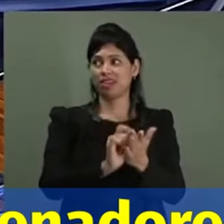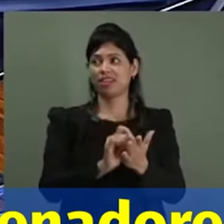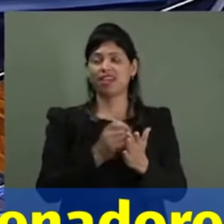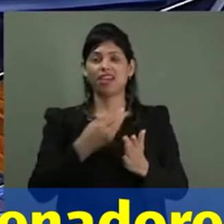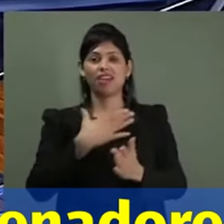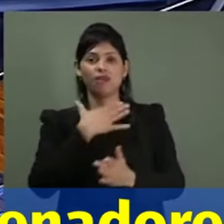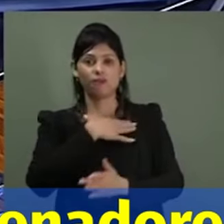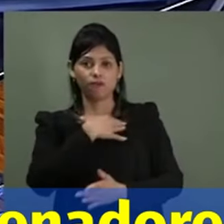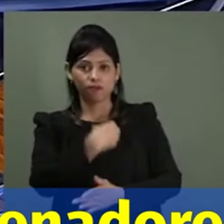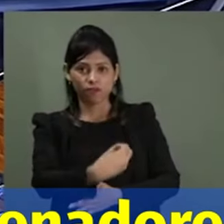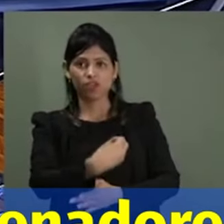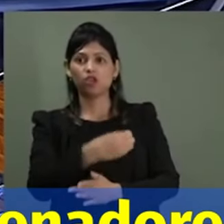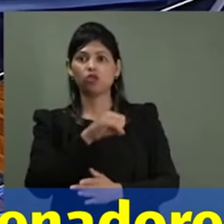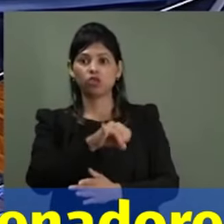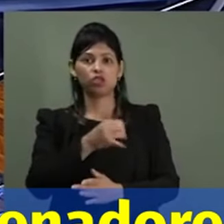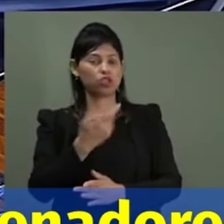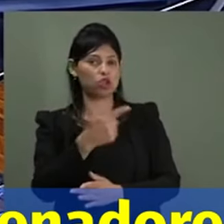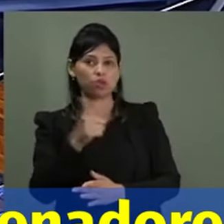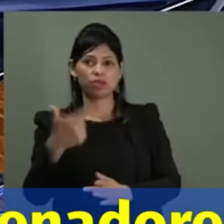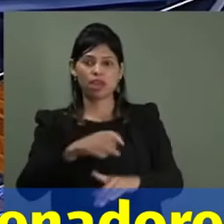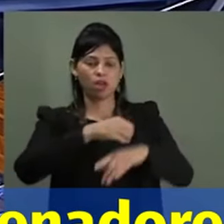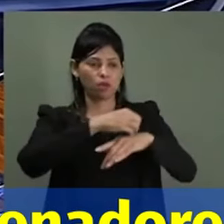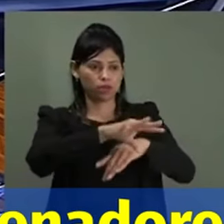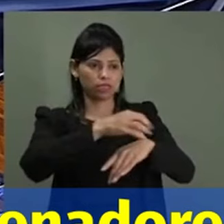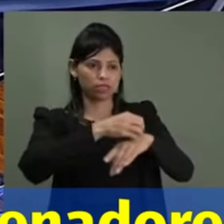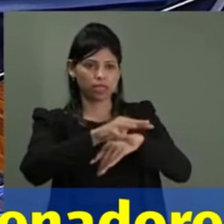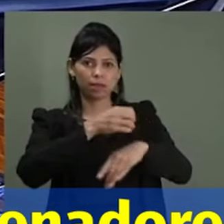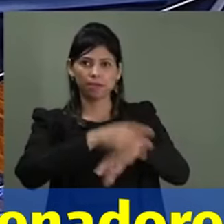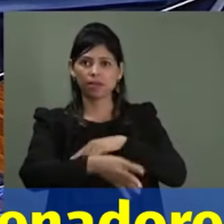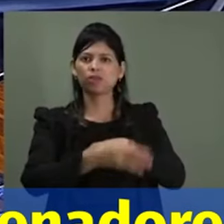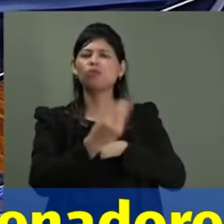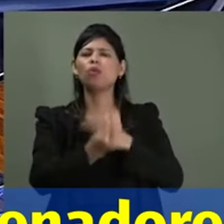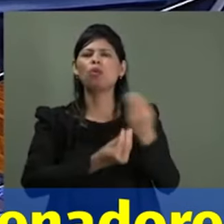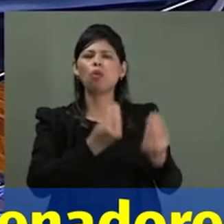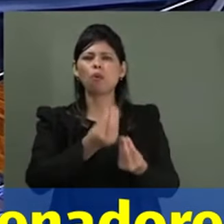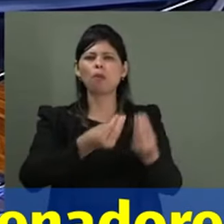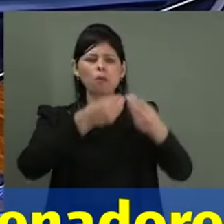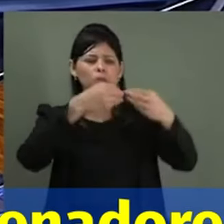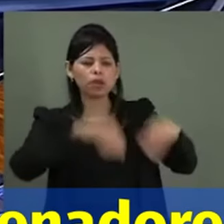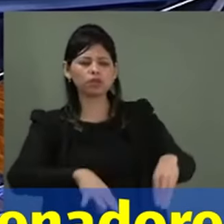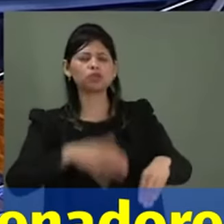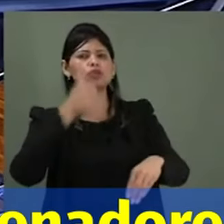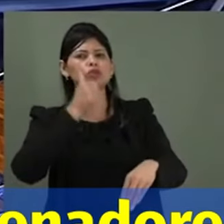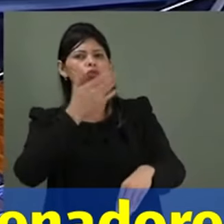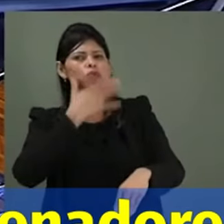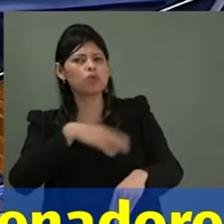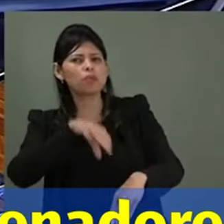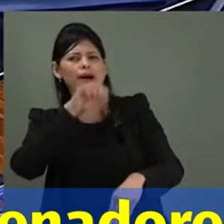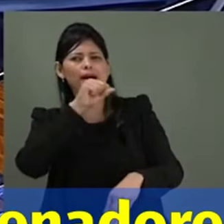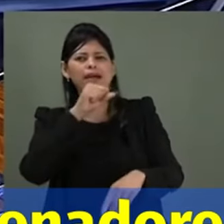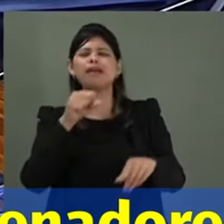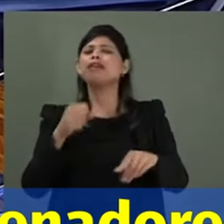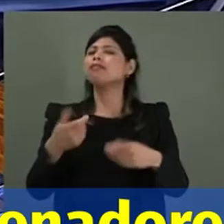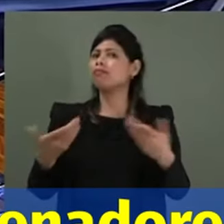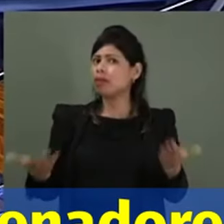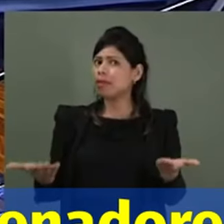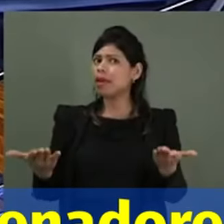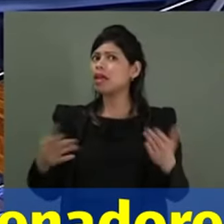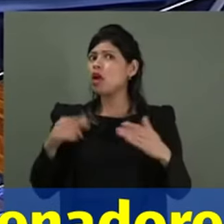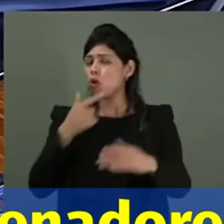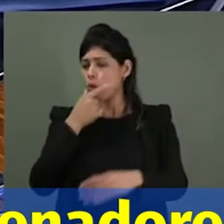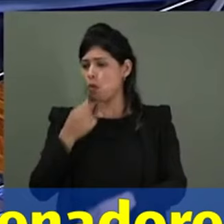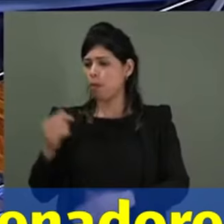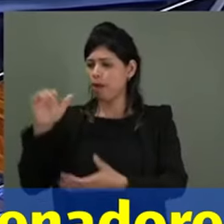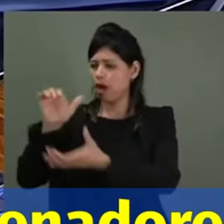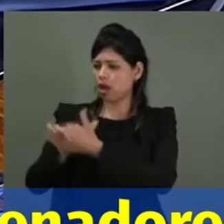vergonha do seu pai e a decepção da sua mãe. Há uma cadeia de autoridade, o marido é o cabeça da família,